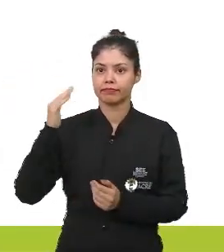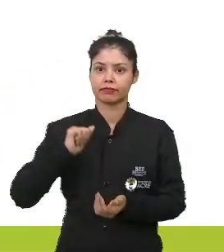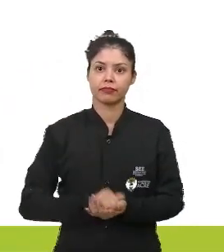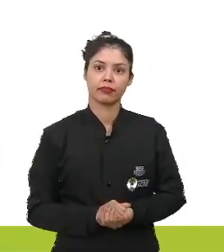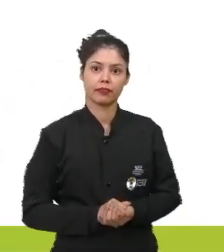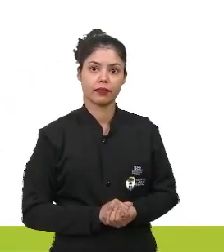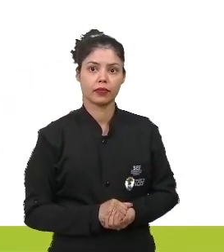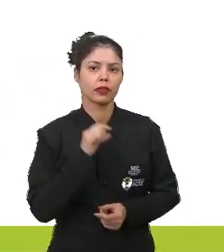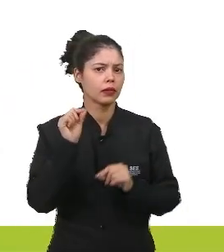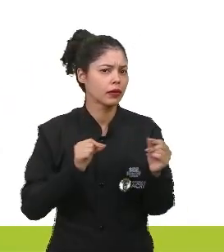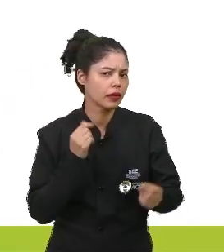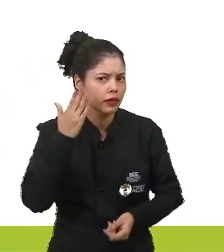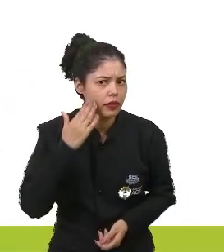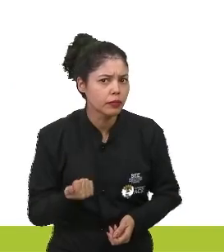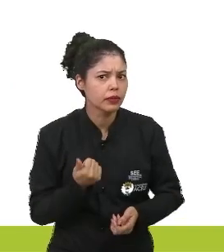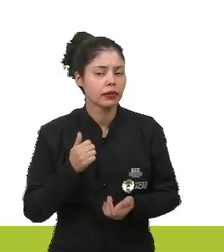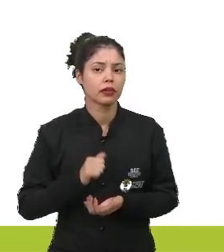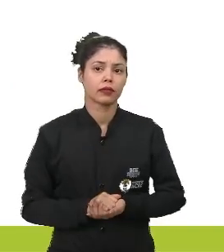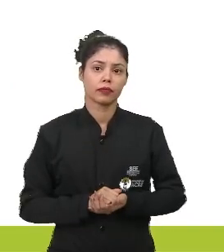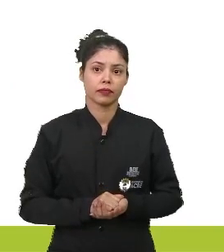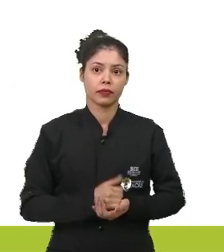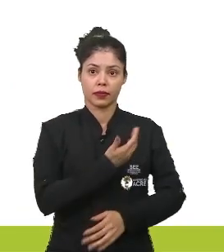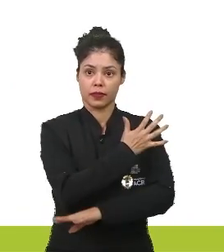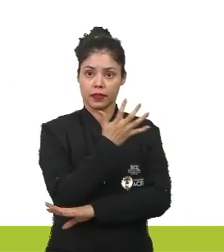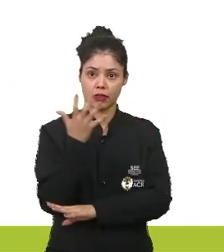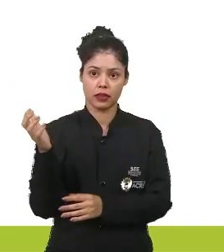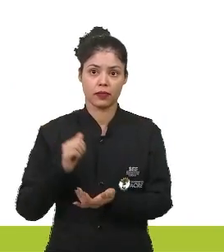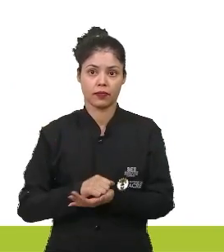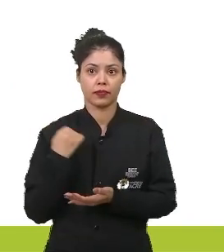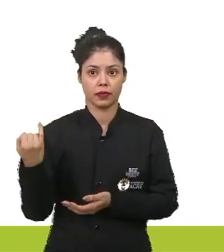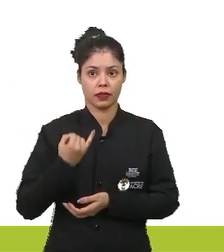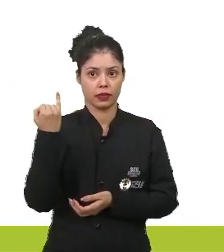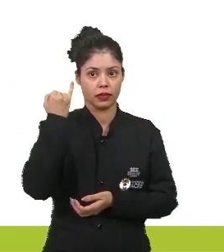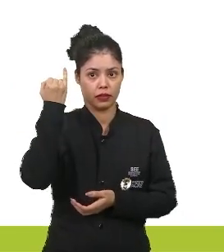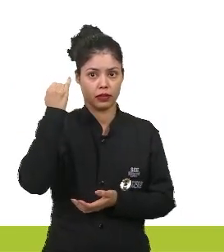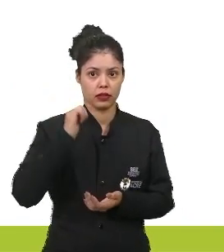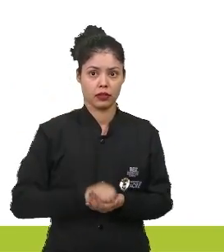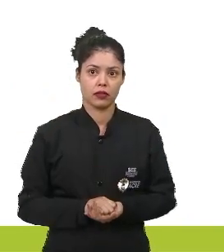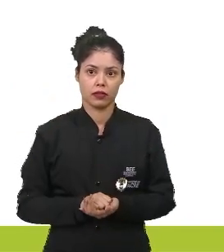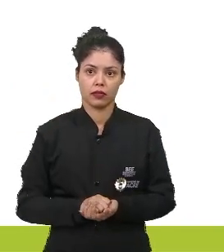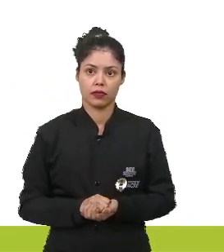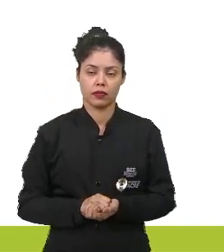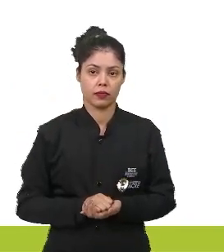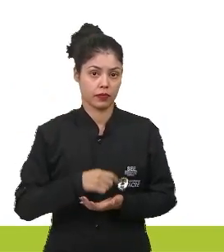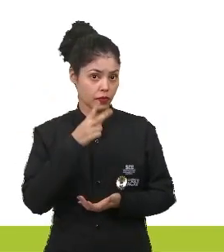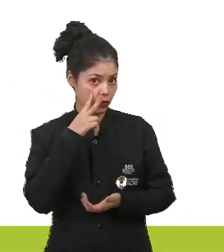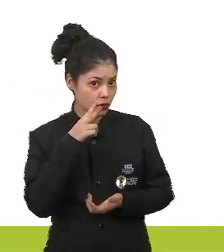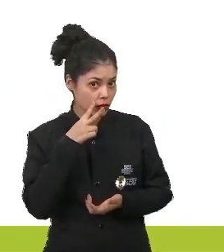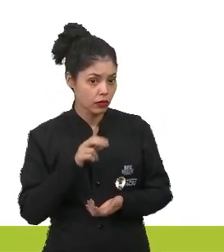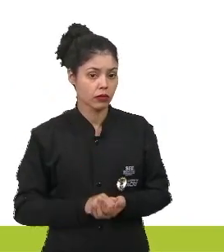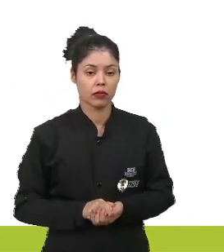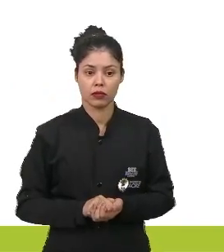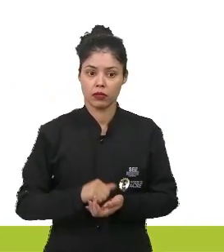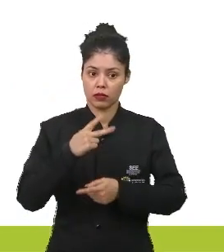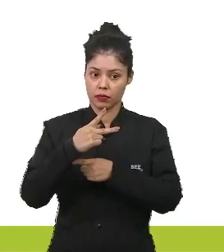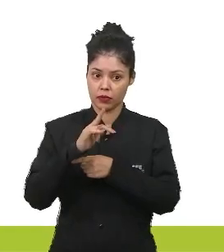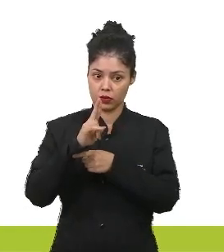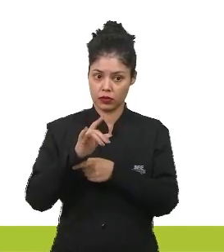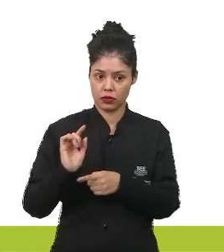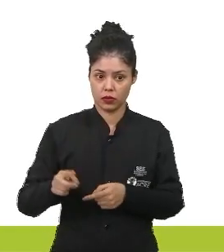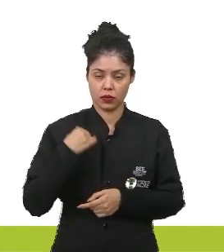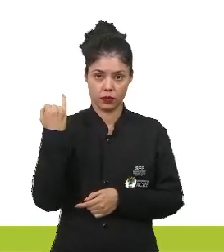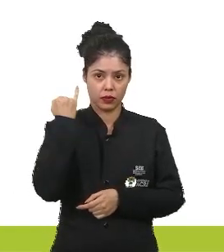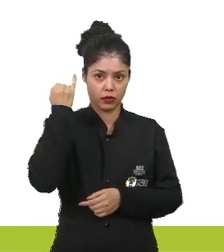Enem. O que a gente queria saber? Essas plantas pioneiras, aí está falando das pioneiras, são